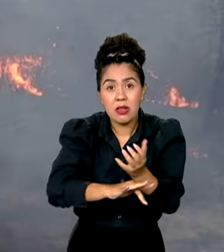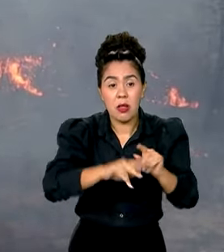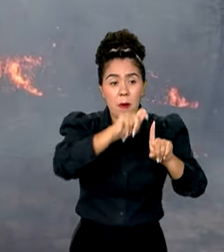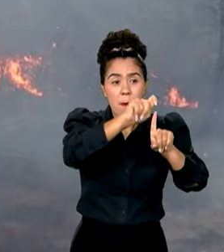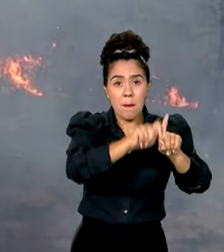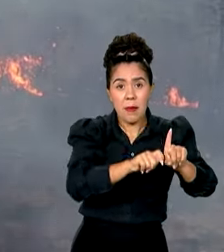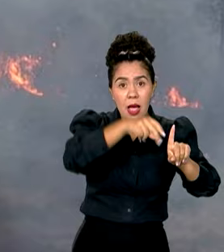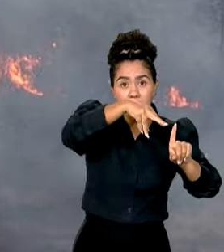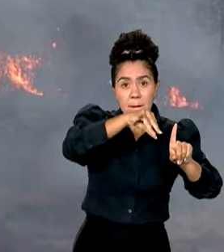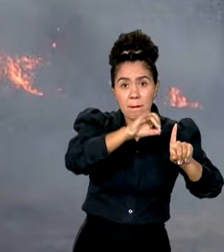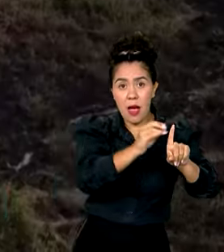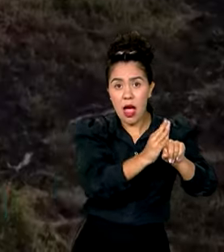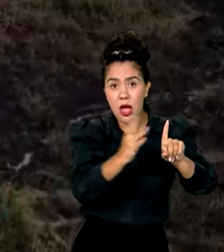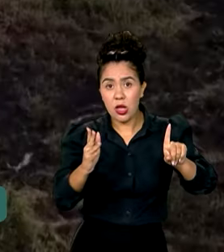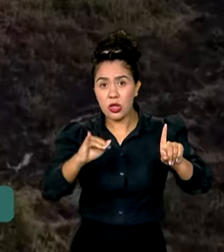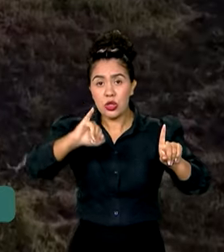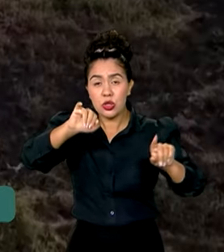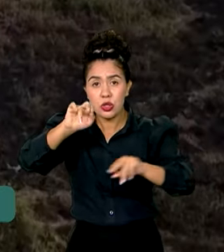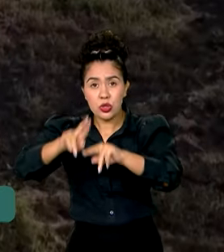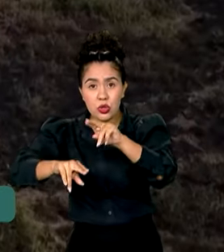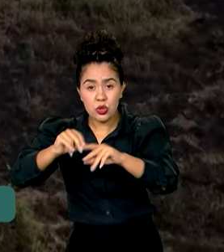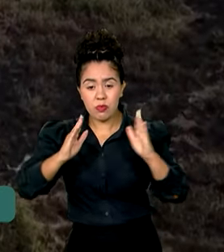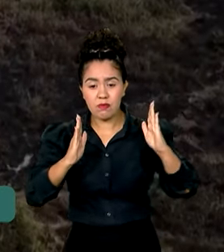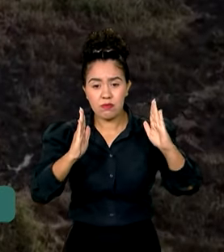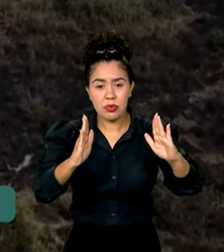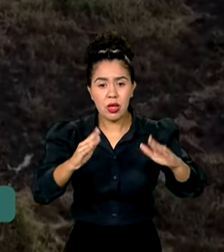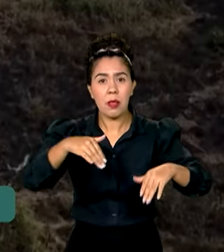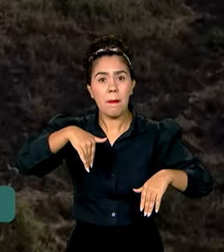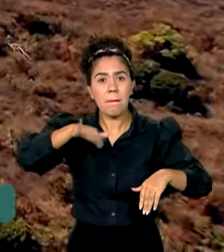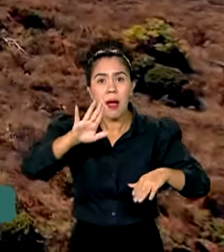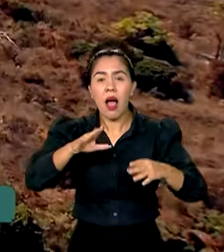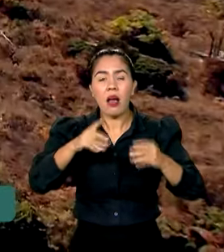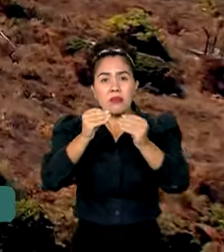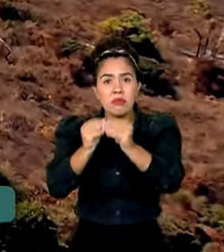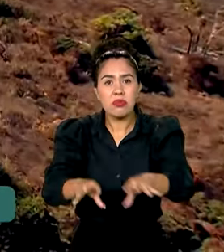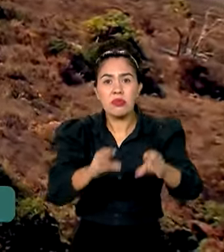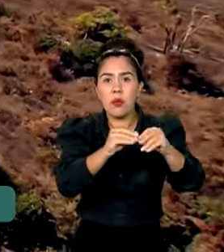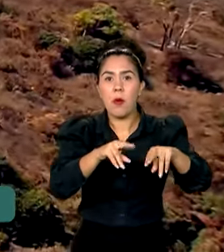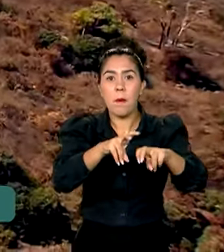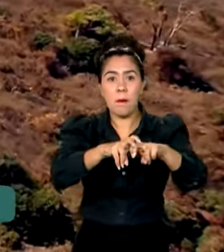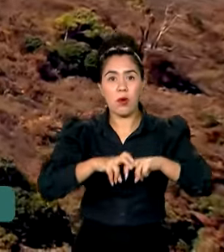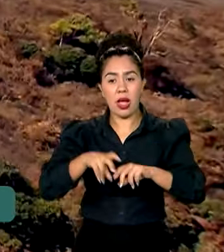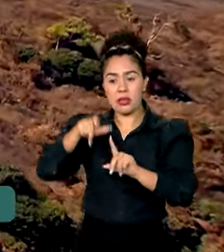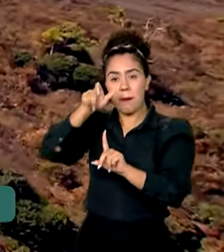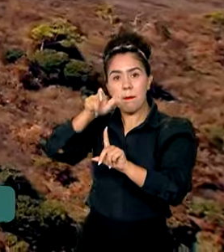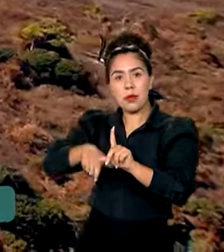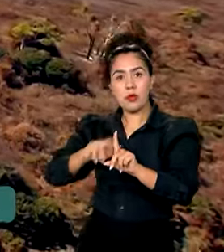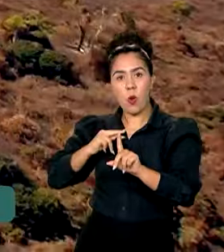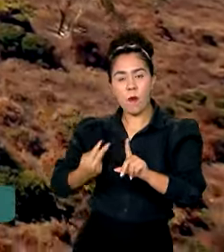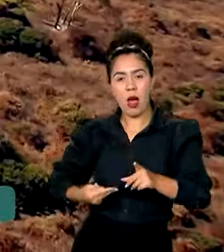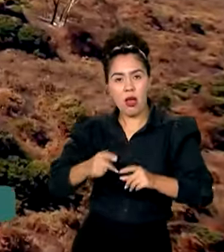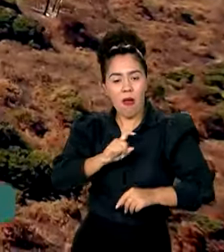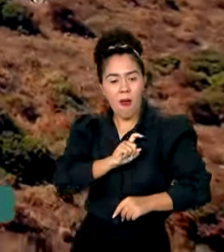os incêndios no bioma foram causados por ação humana. Porém, o ritmo das queimadas tem diminuído.